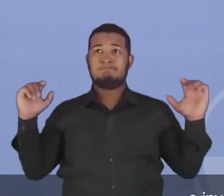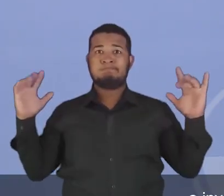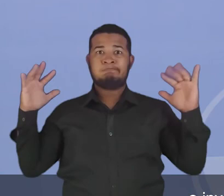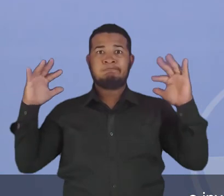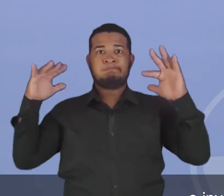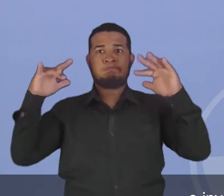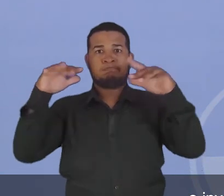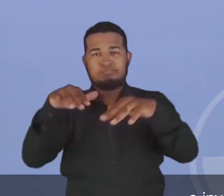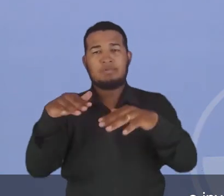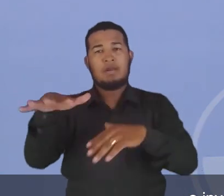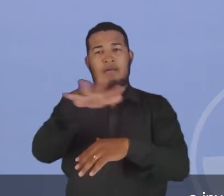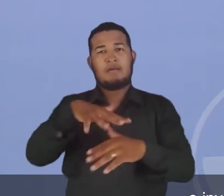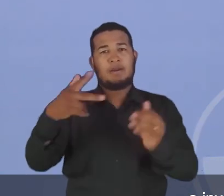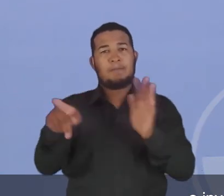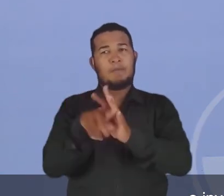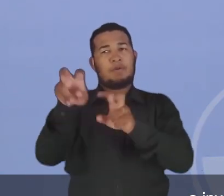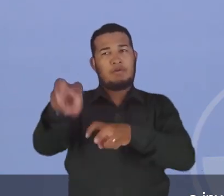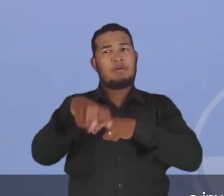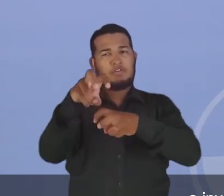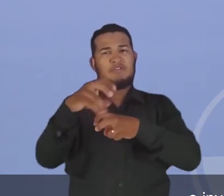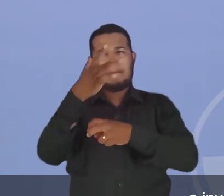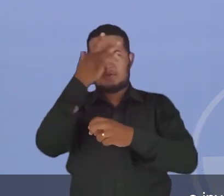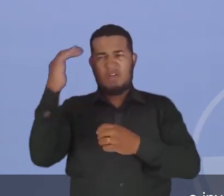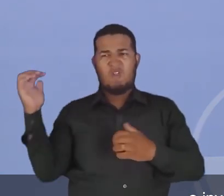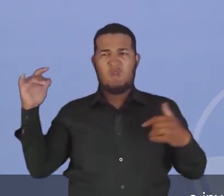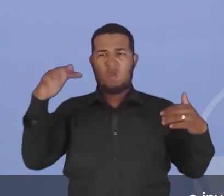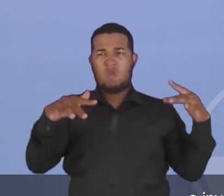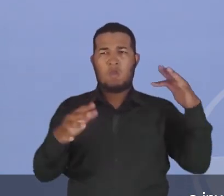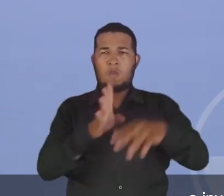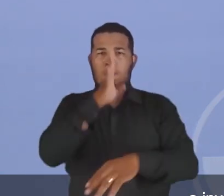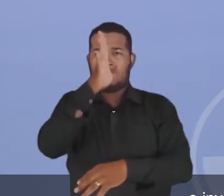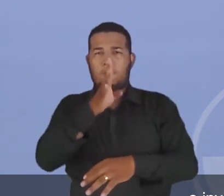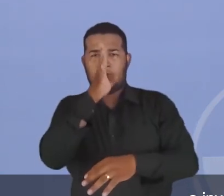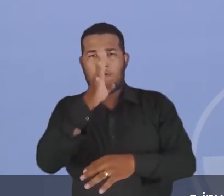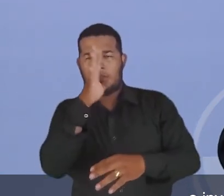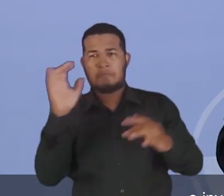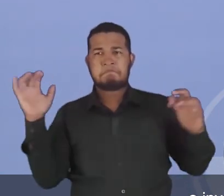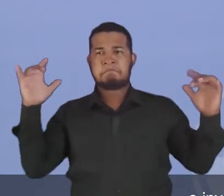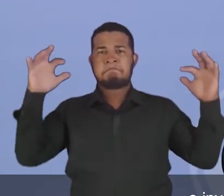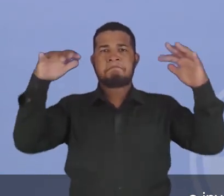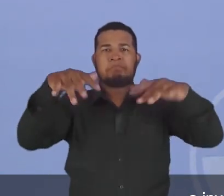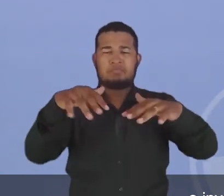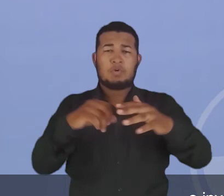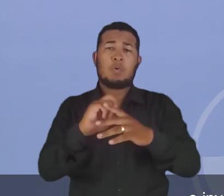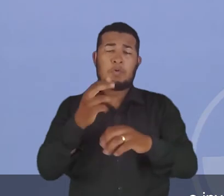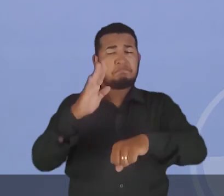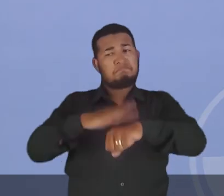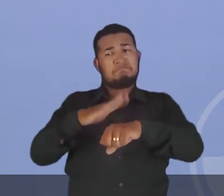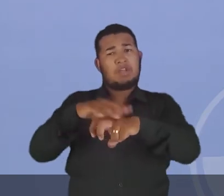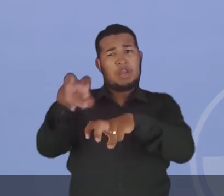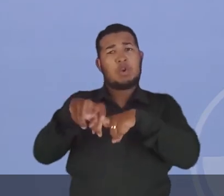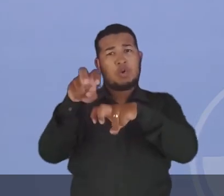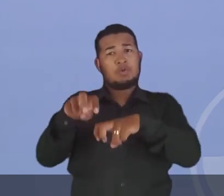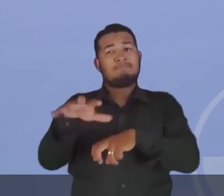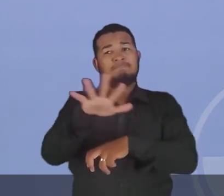de áreas da agricultura pecuária extensiva ou da agricultura mesmo na região do bioma da